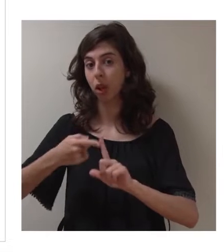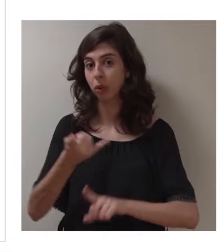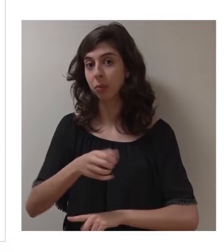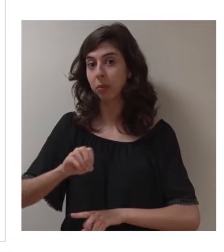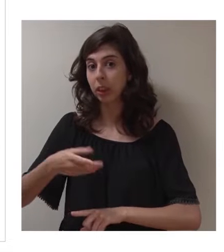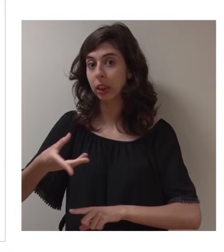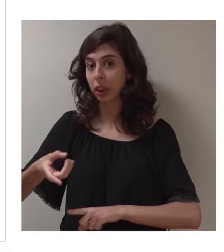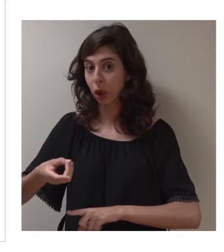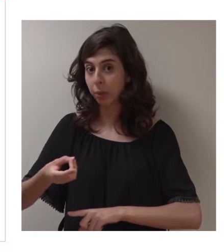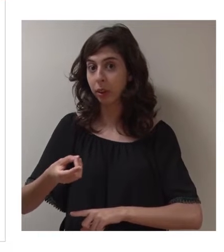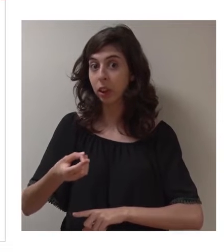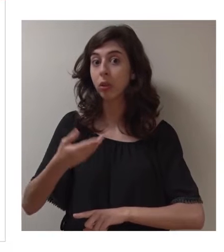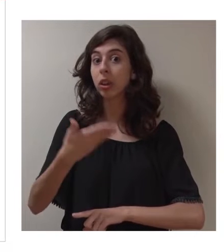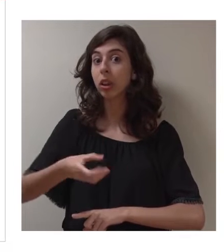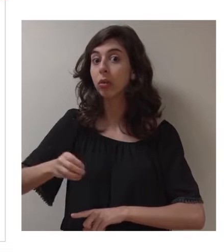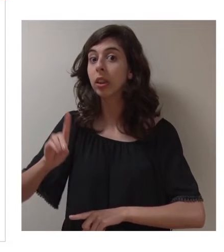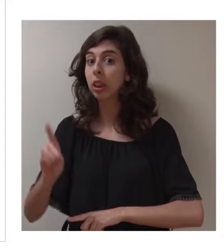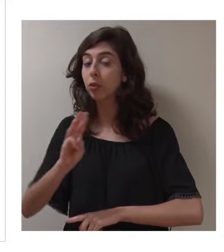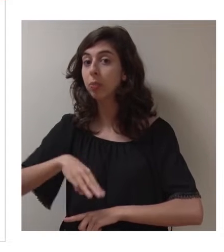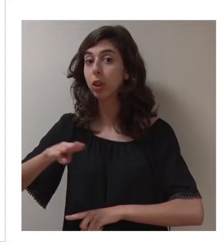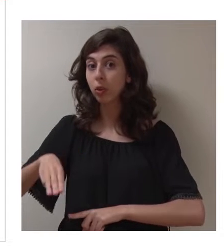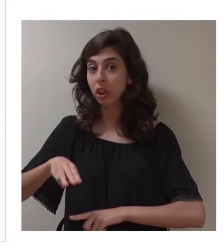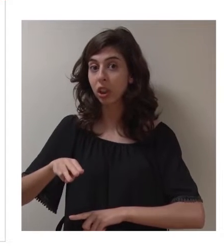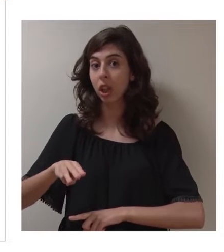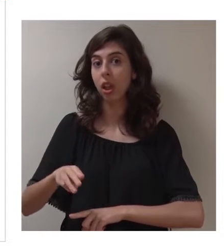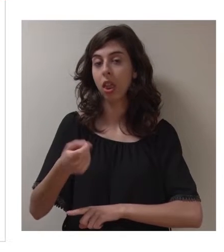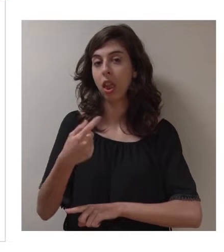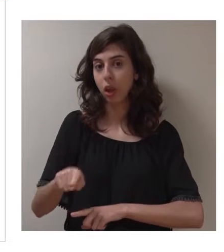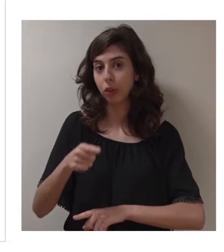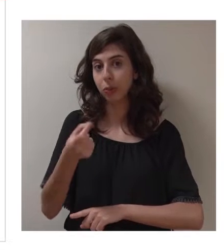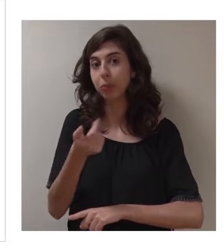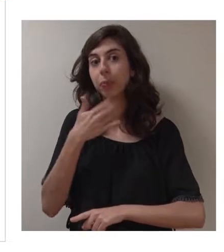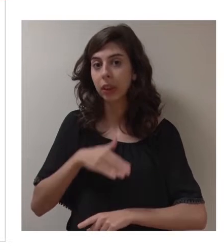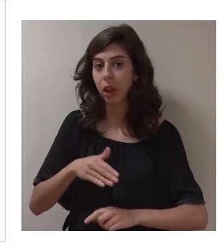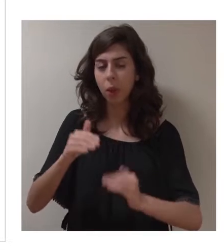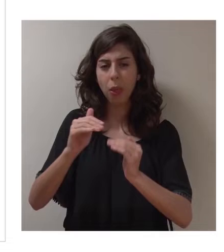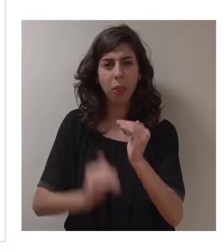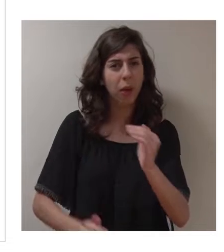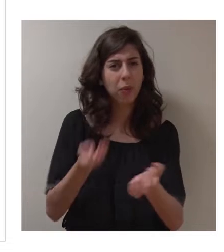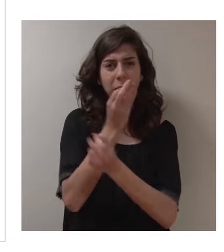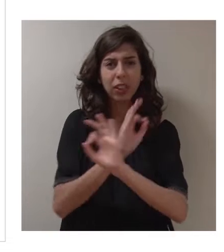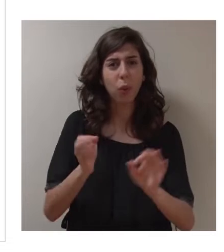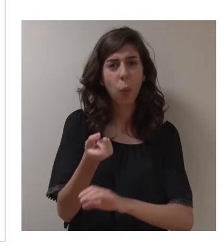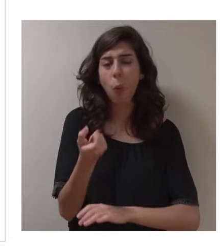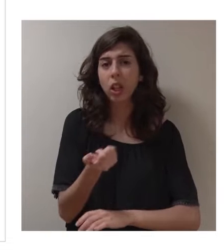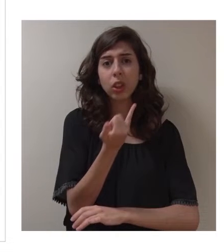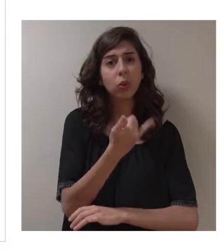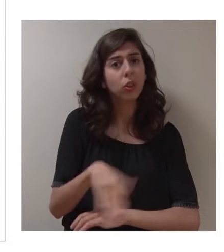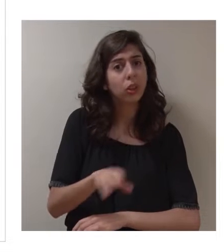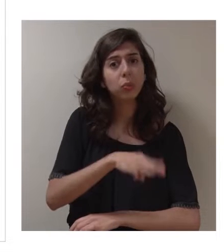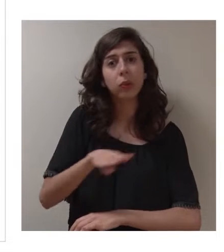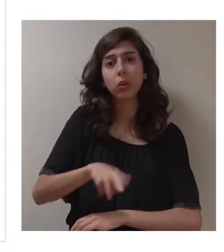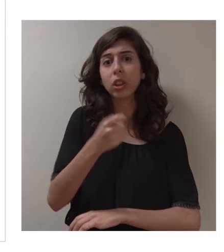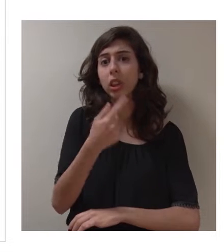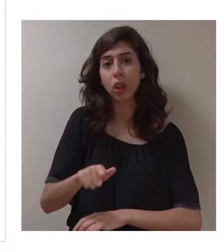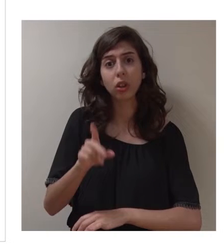com 106 milhões de euros de passivo. É uma redução extraordinária de quase 200 milhões